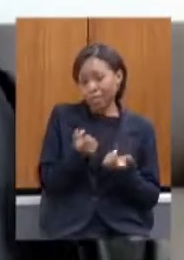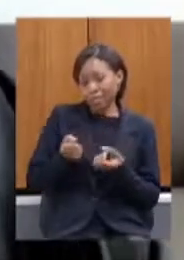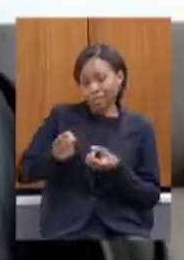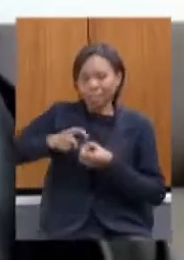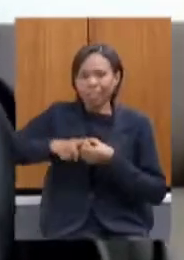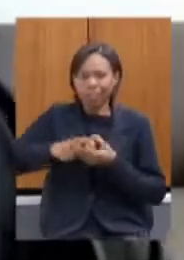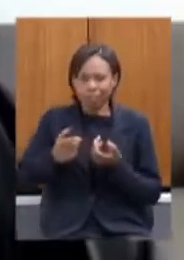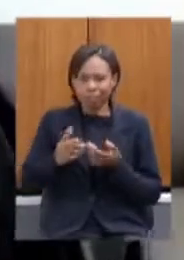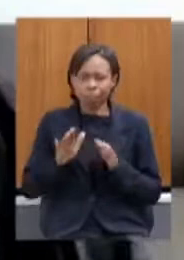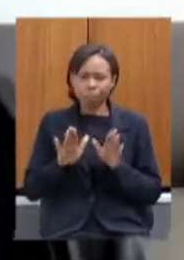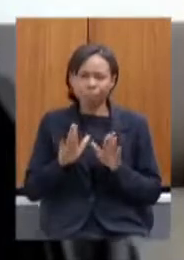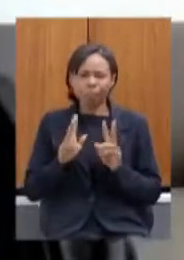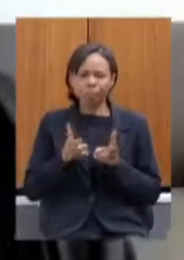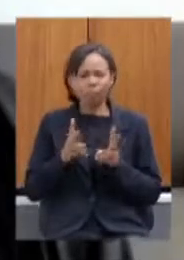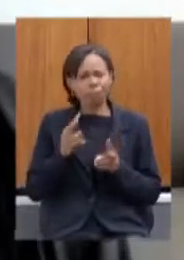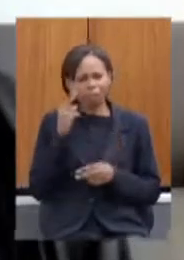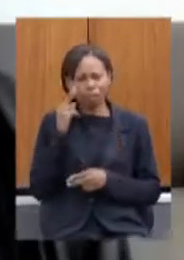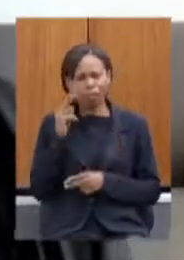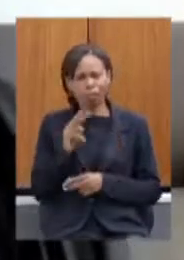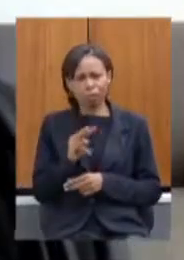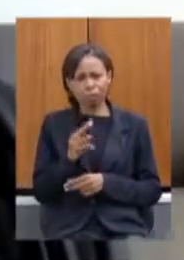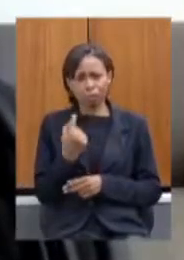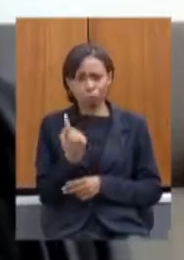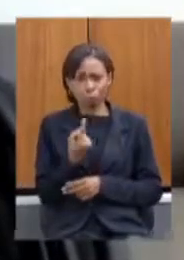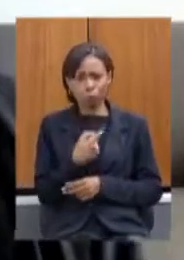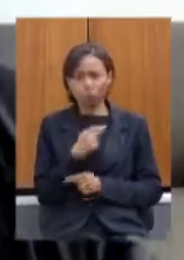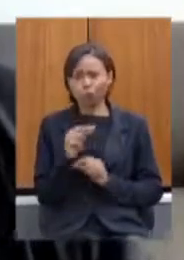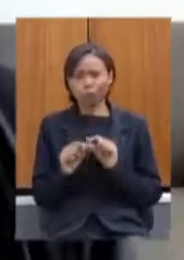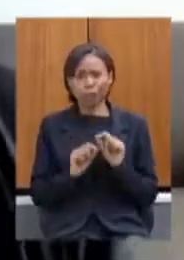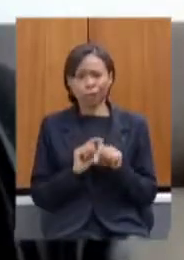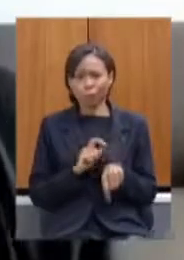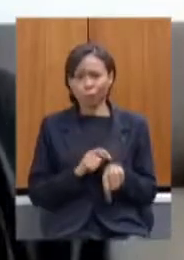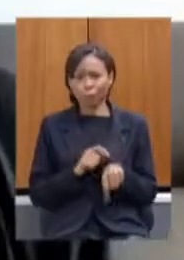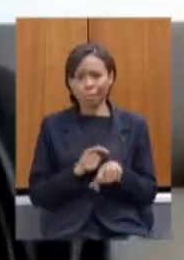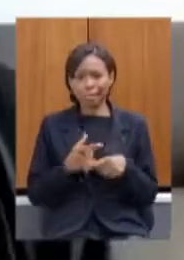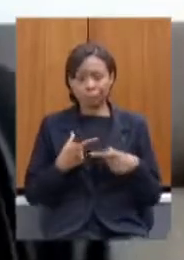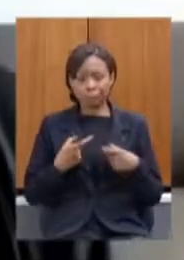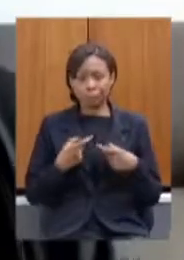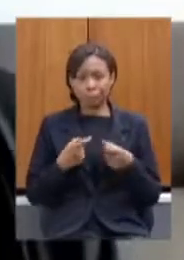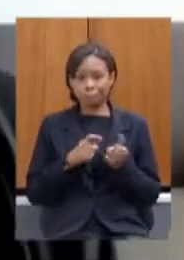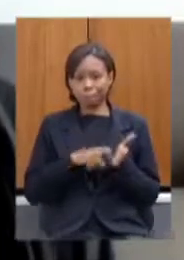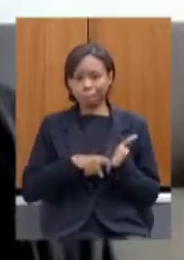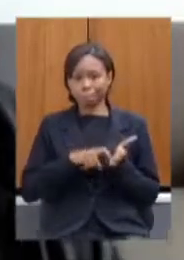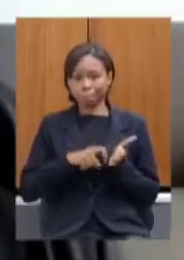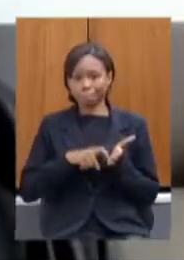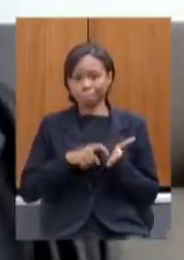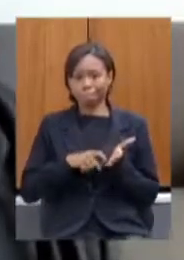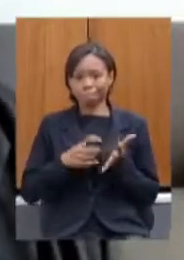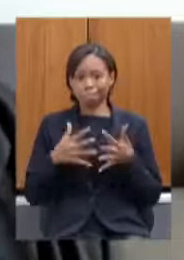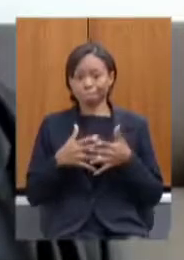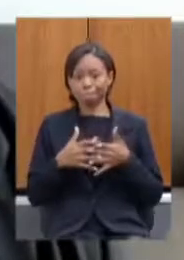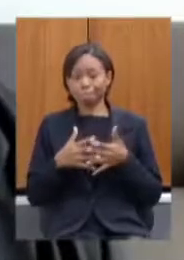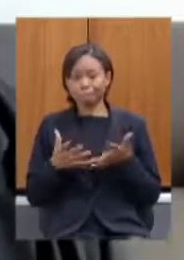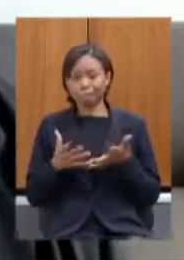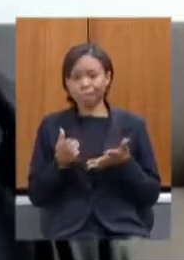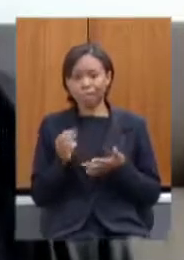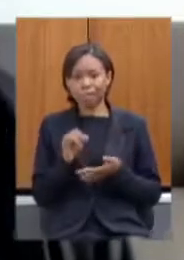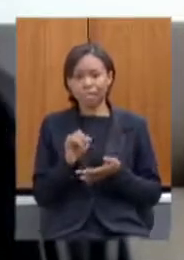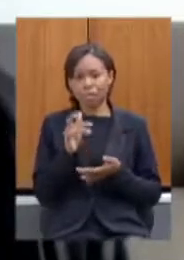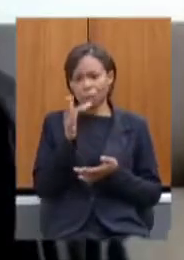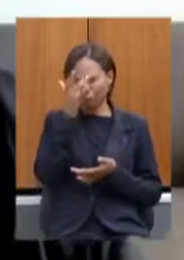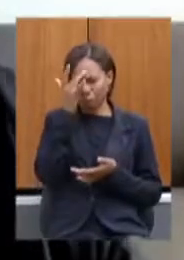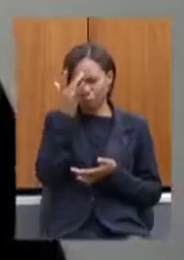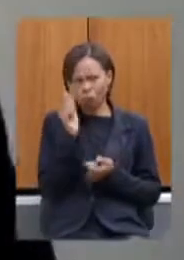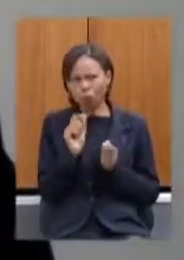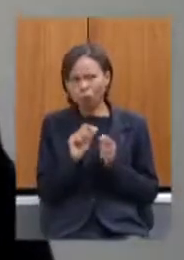é visto que nós estamos na guerra fiscal então se alguém faz uma concessão fiscal qualquer é porque